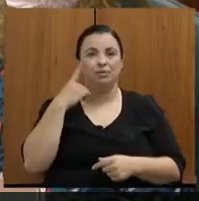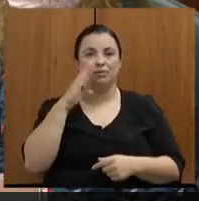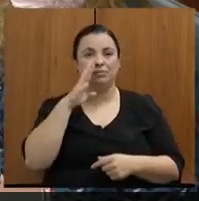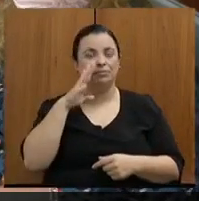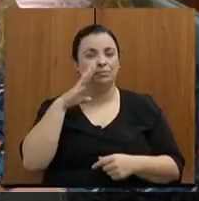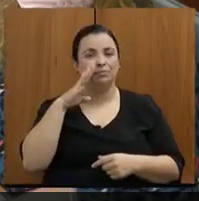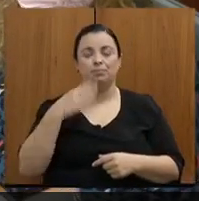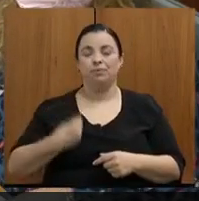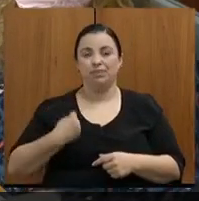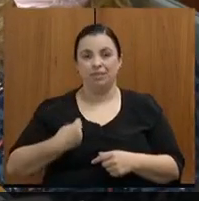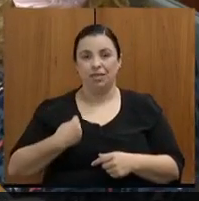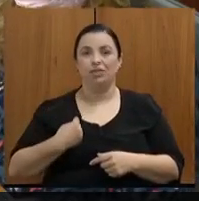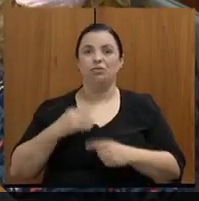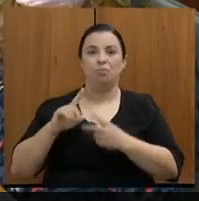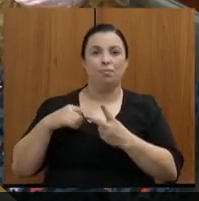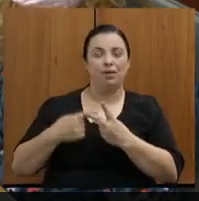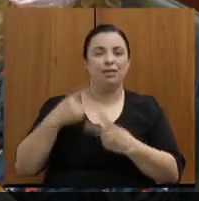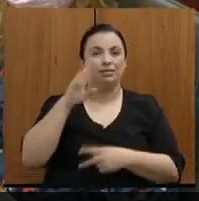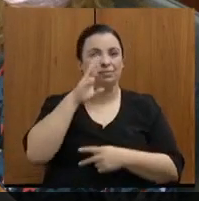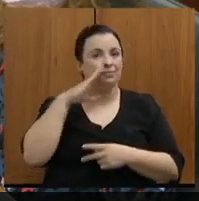constitucional nº 105,